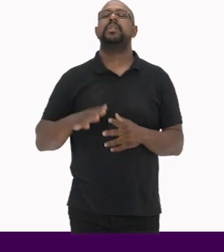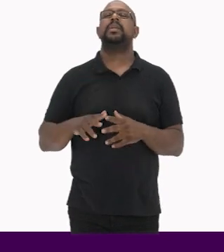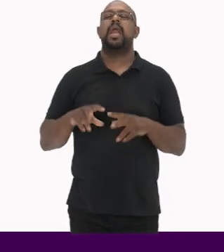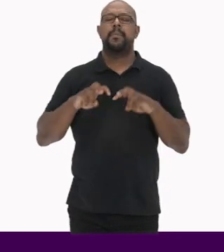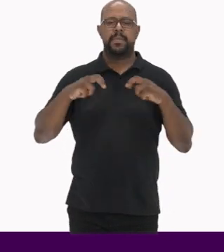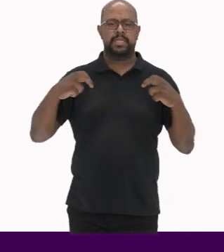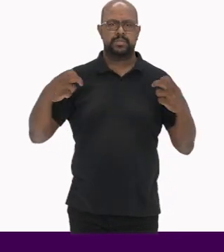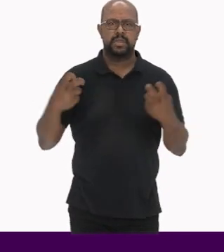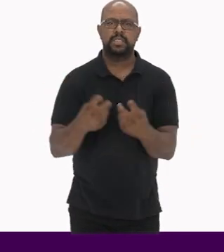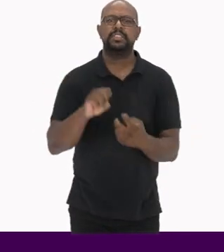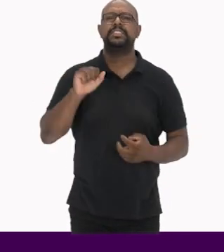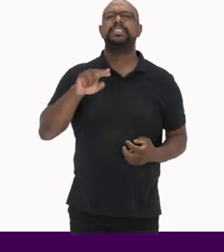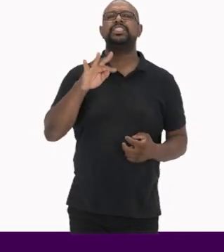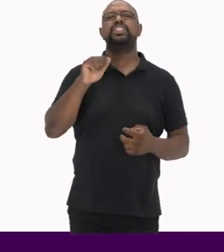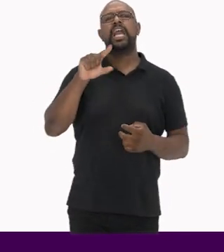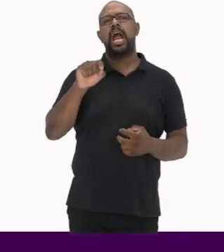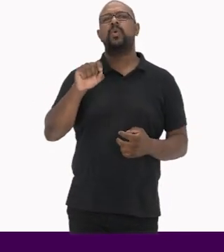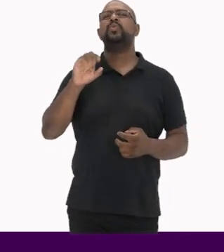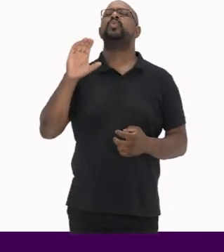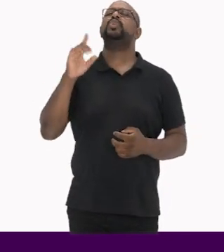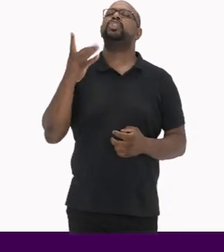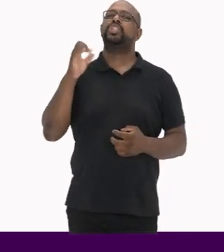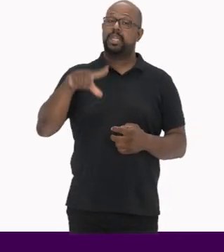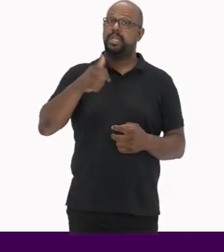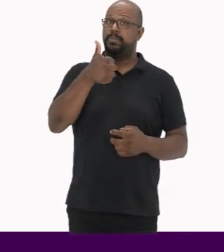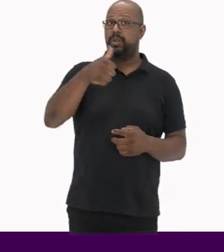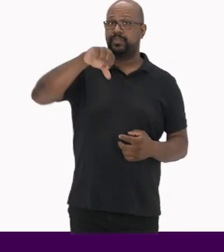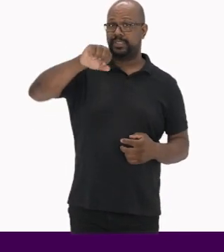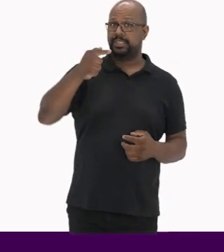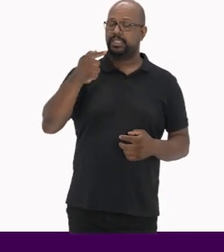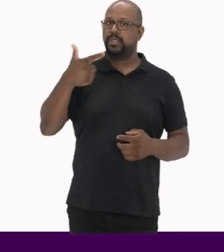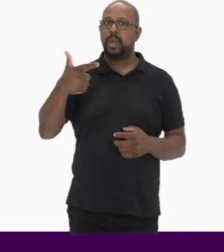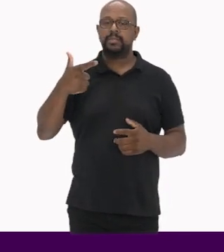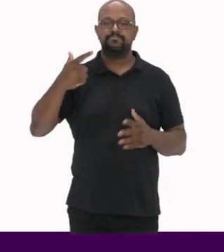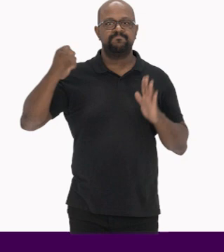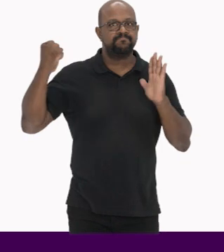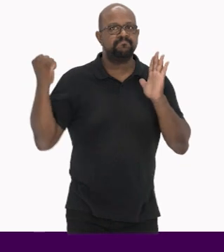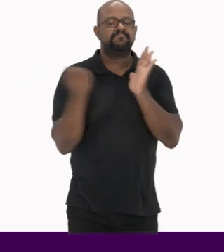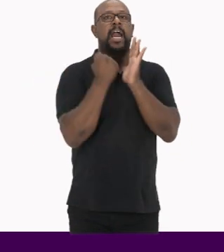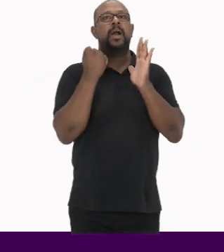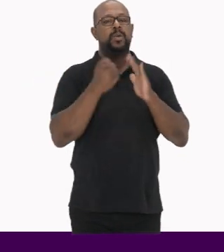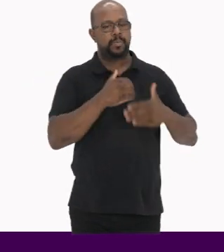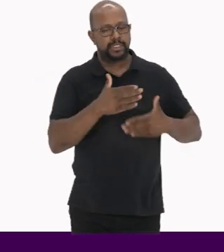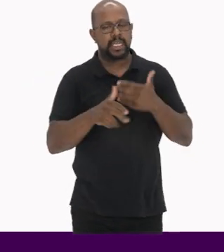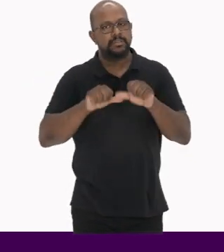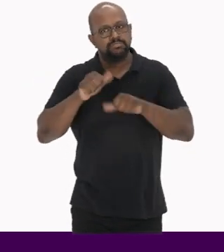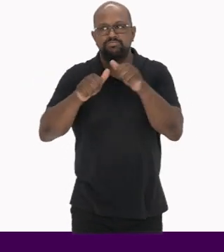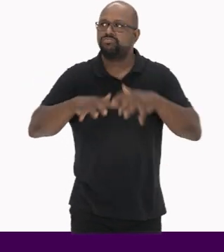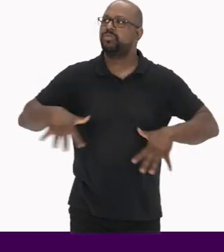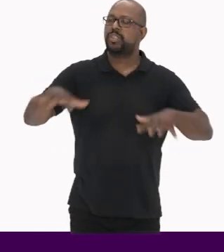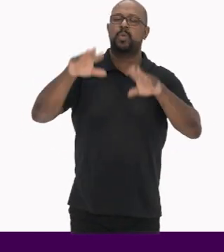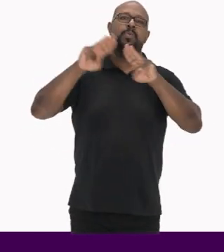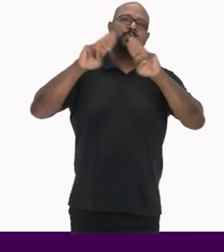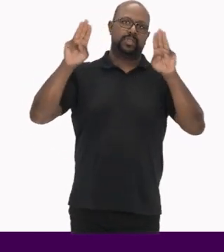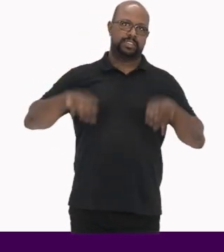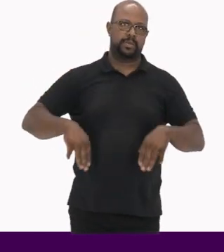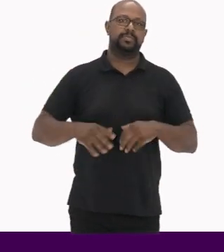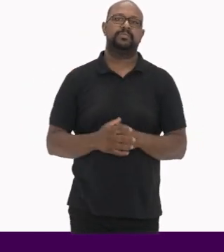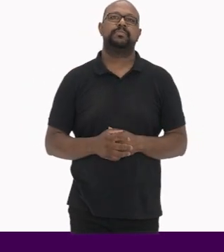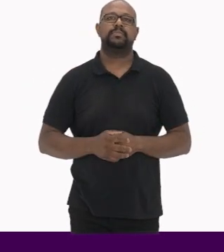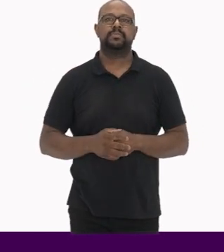a mesa redonda de Santiago do Chile Realizada em 1972 Considerada um marco no processo de renovação museológica